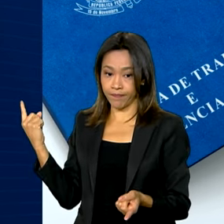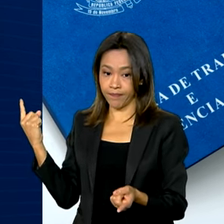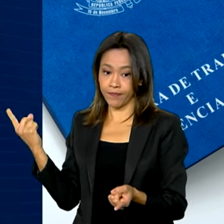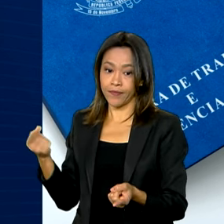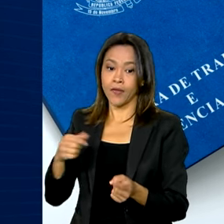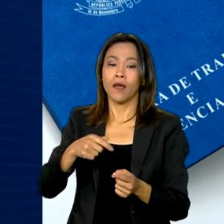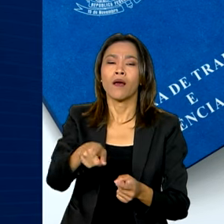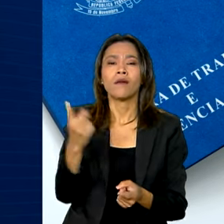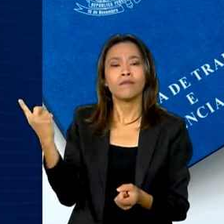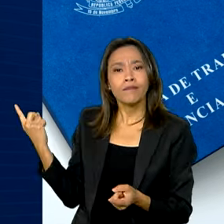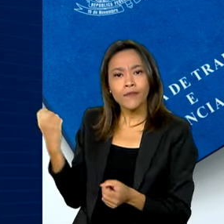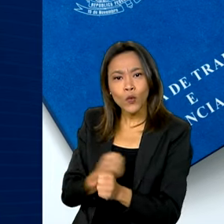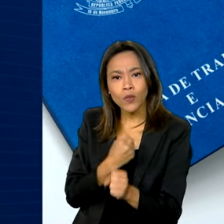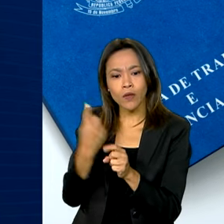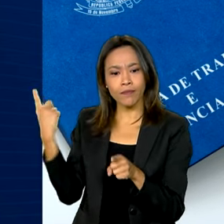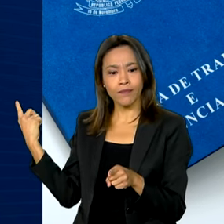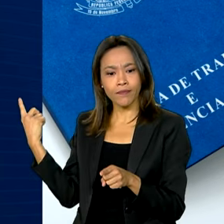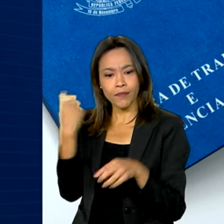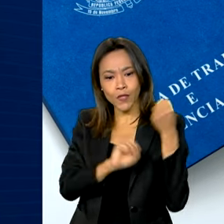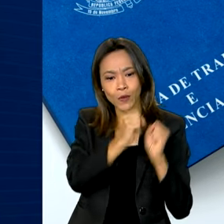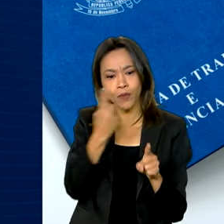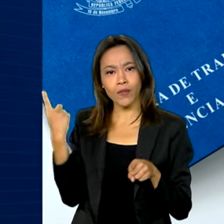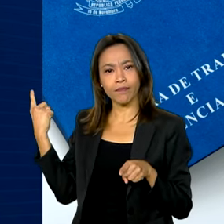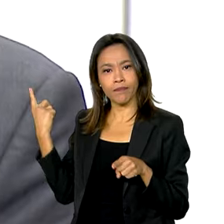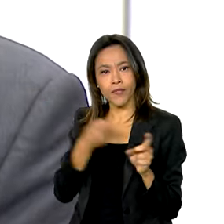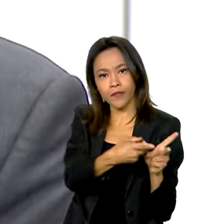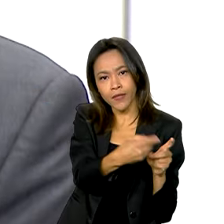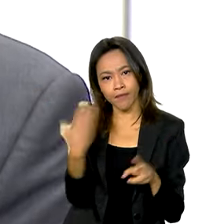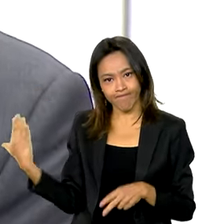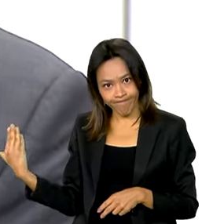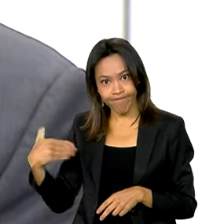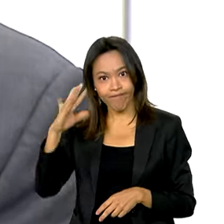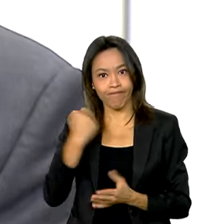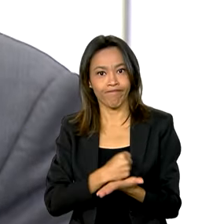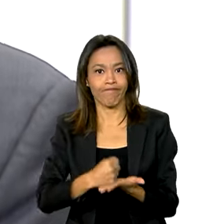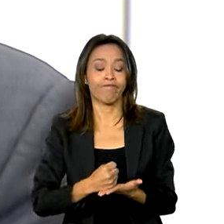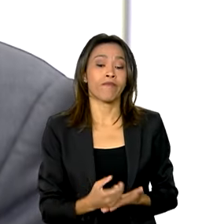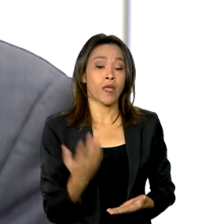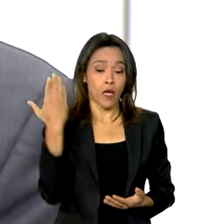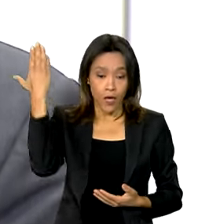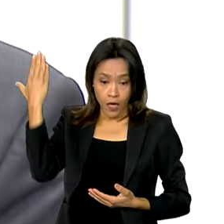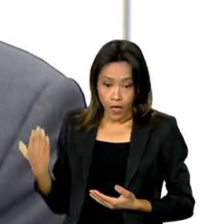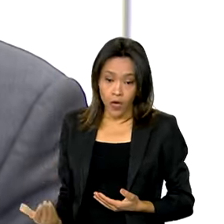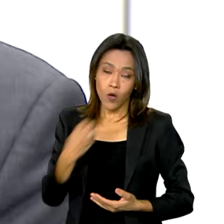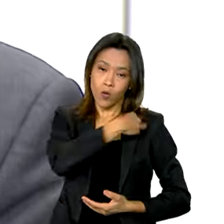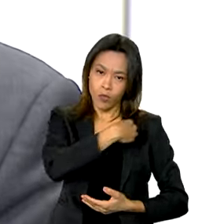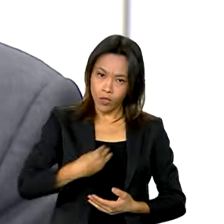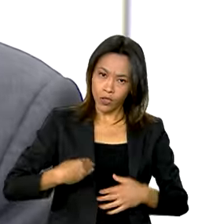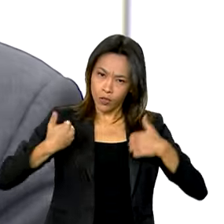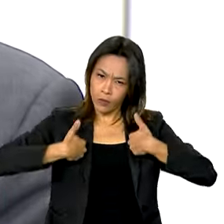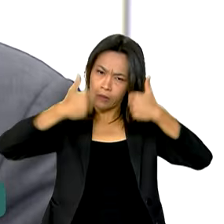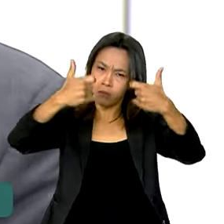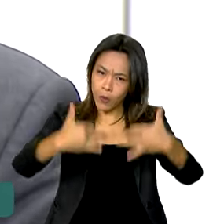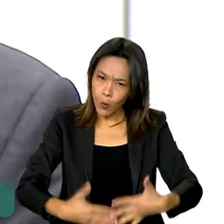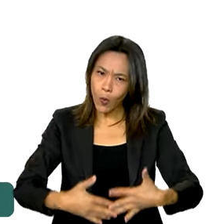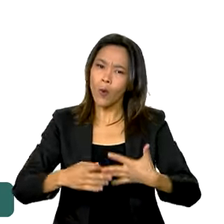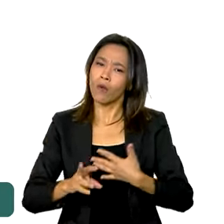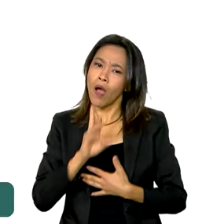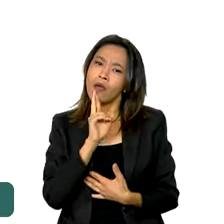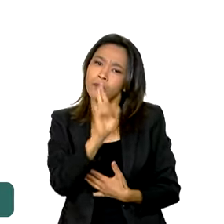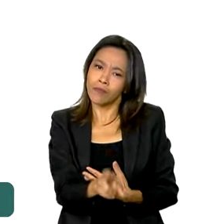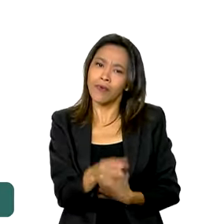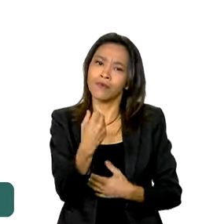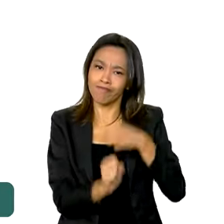construção indústria e comércio o ministro do trabalho e emprego destacou os resultados da indústria